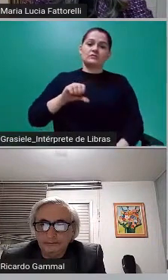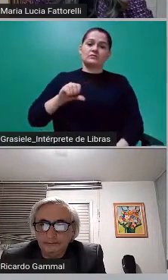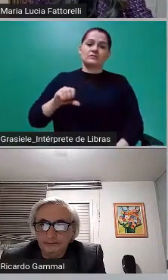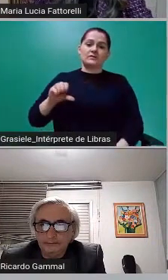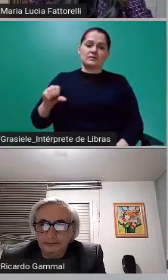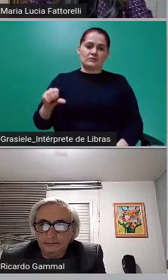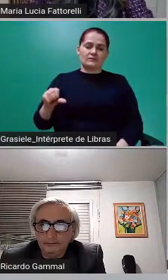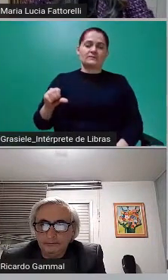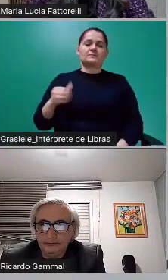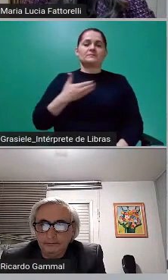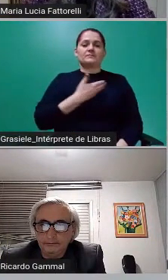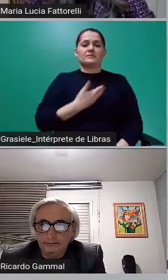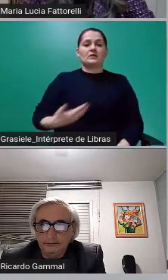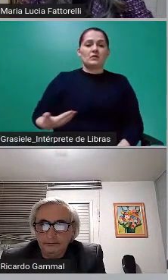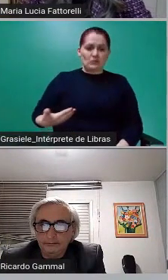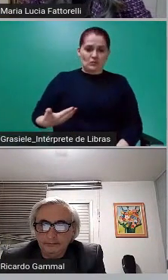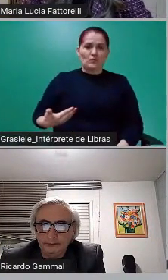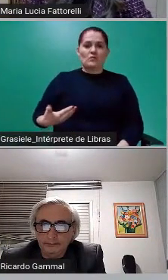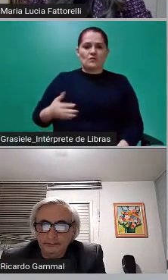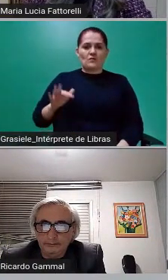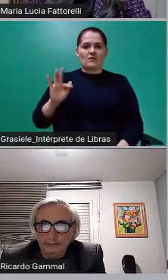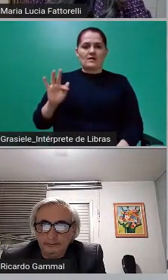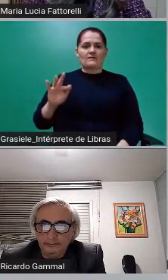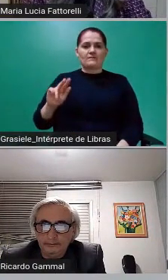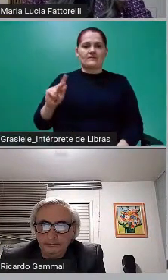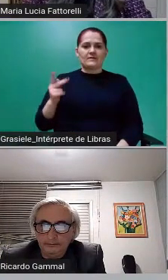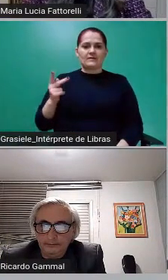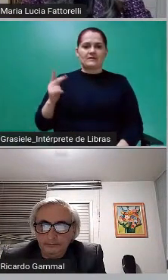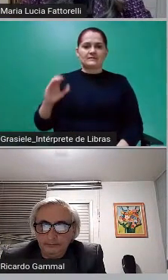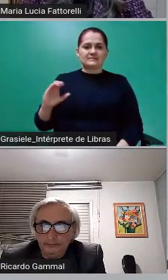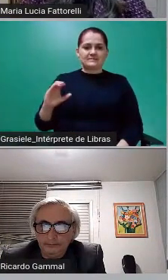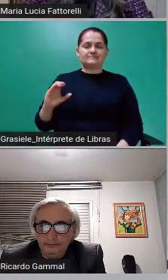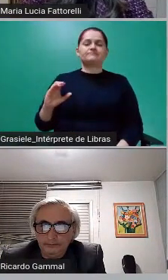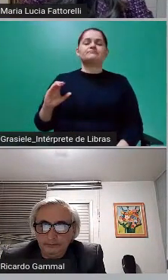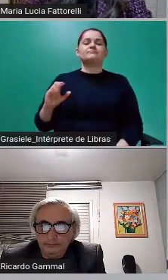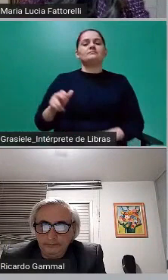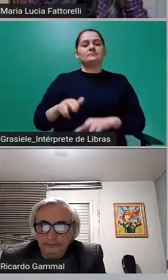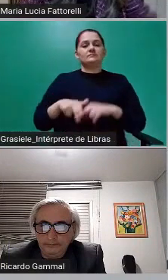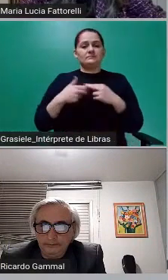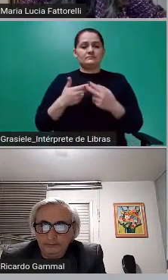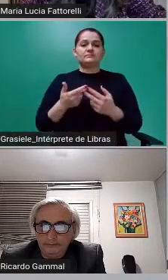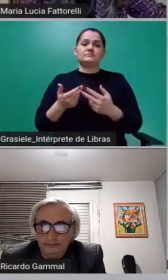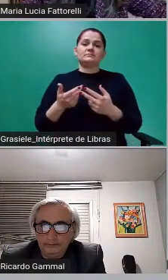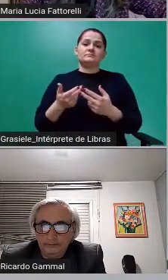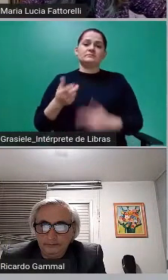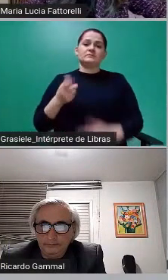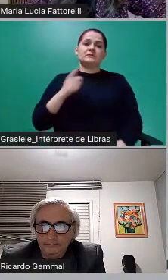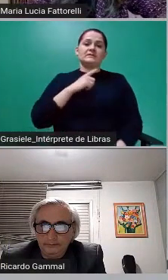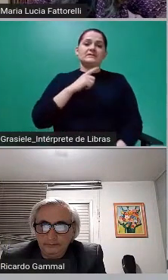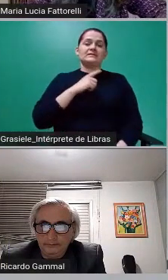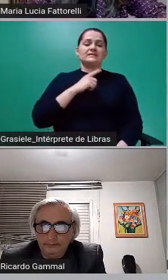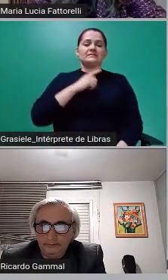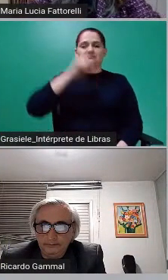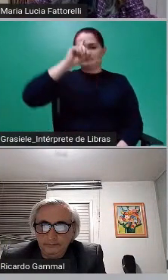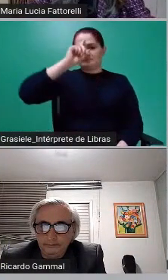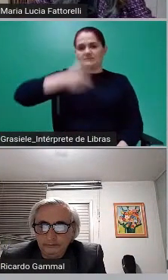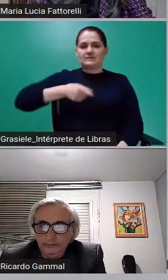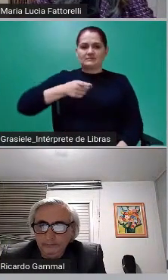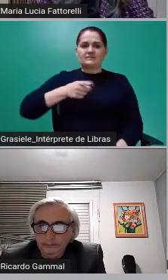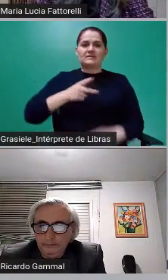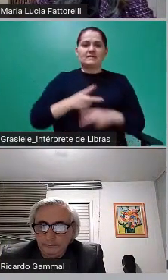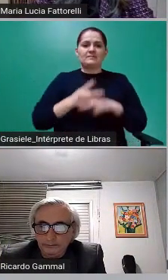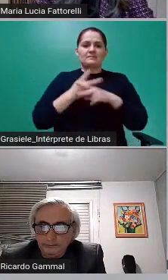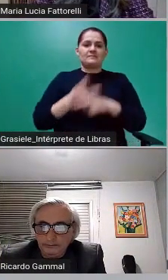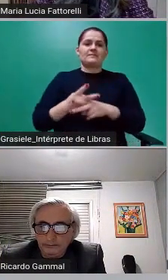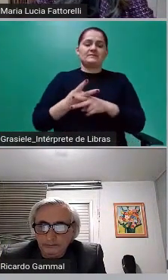no governo de Fernando Henrique Cardoso, fica autorizado, por medida provisória, a federalização